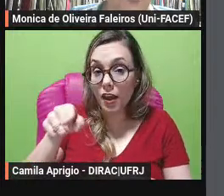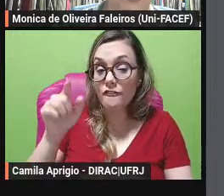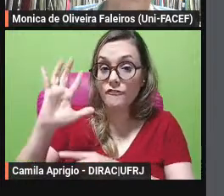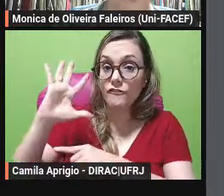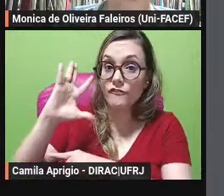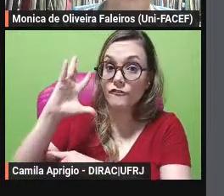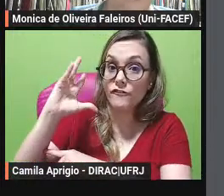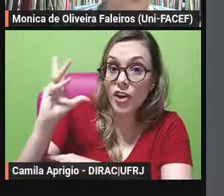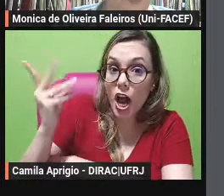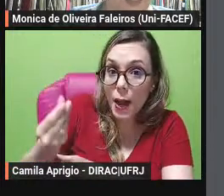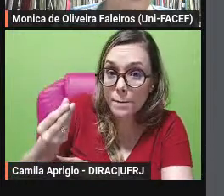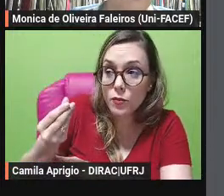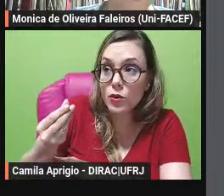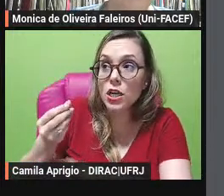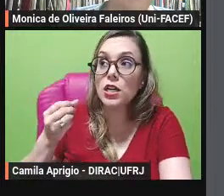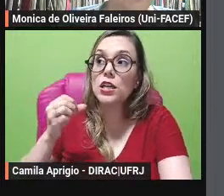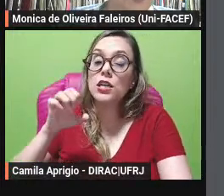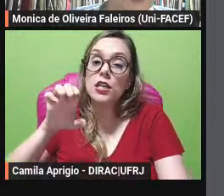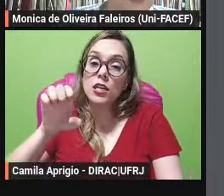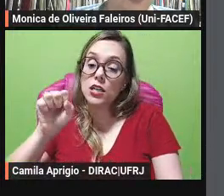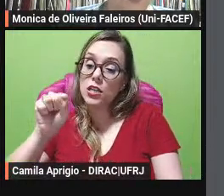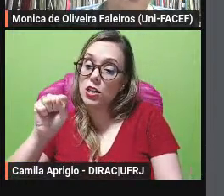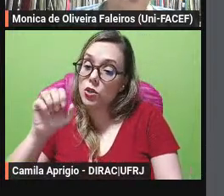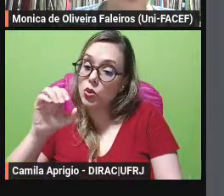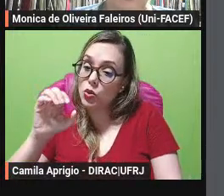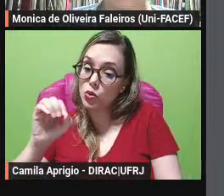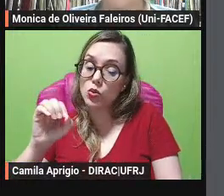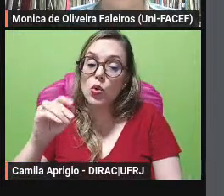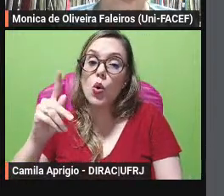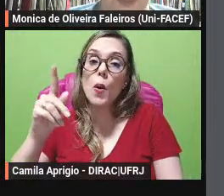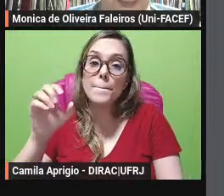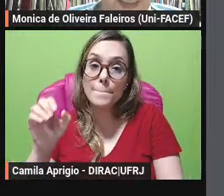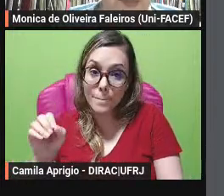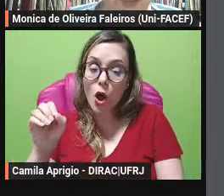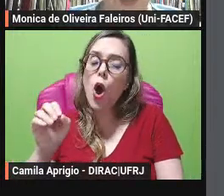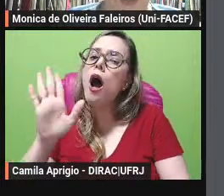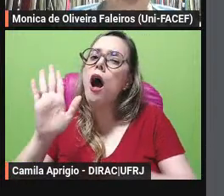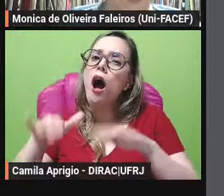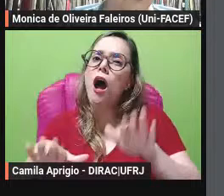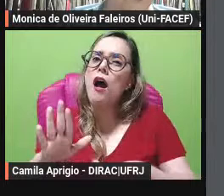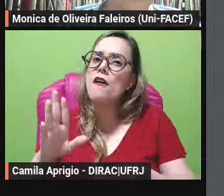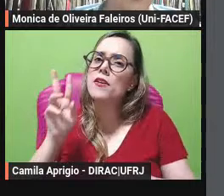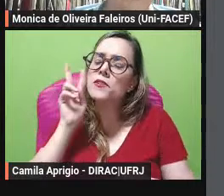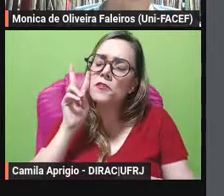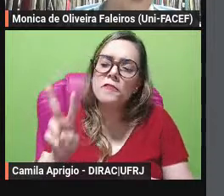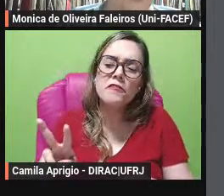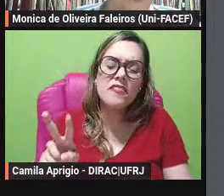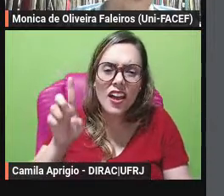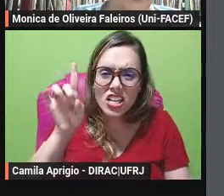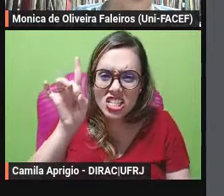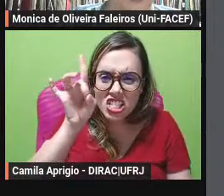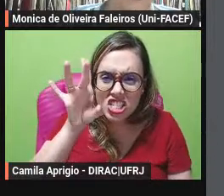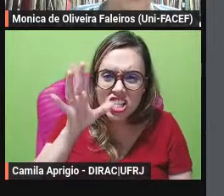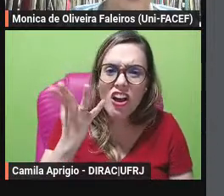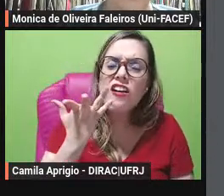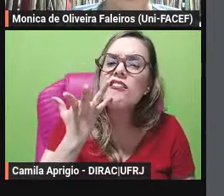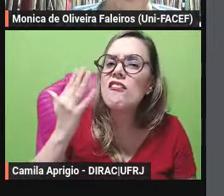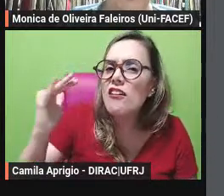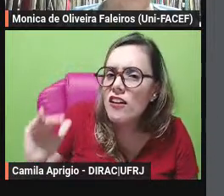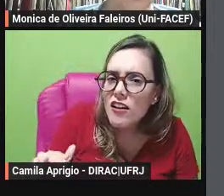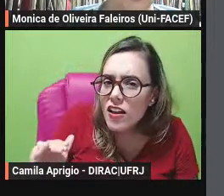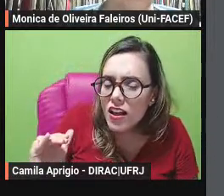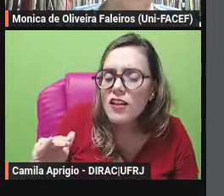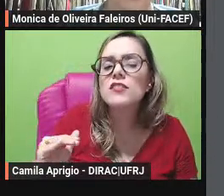imoralizador da preocupação neoclássica e se aproximam da proposta de denúncia crítica engajamento social e político em uma